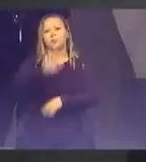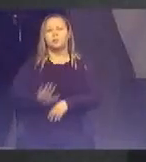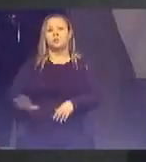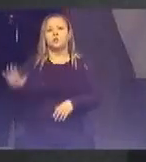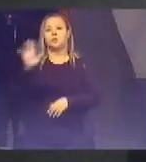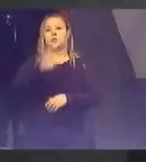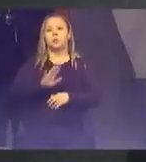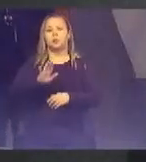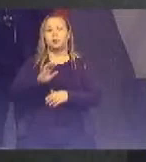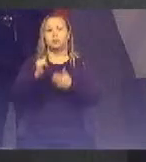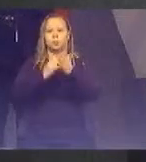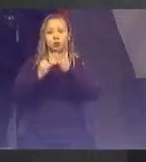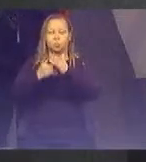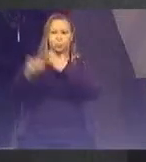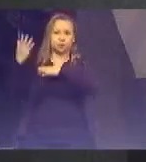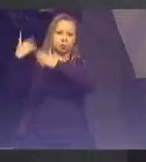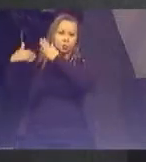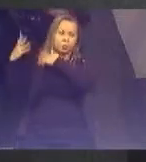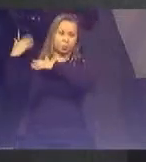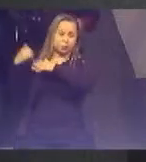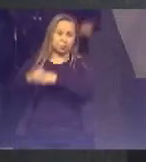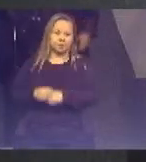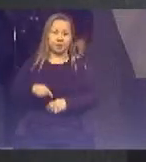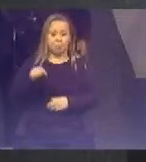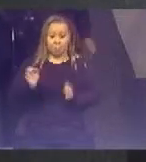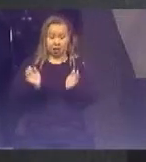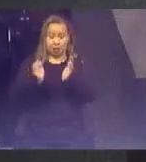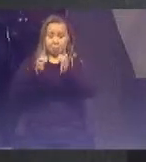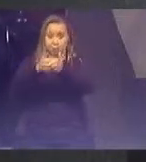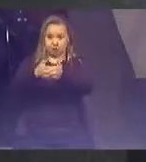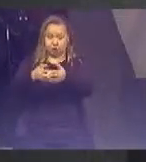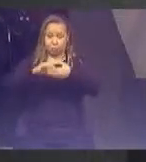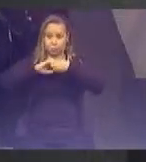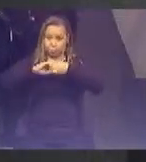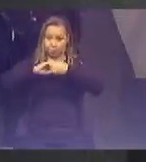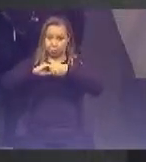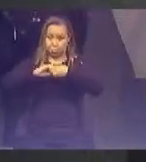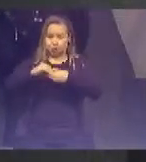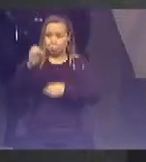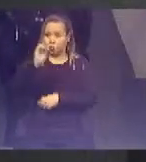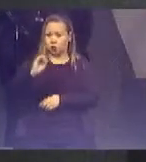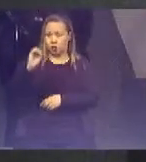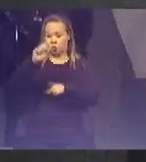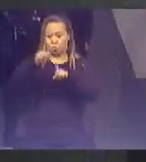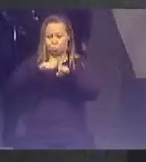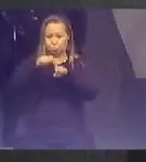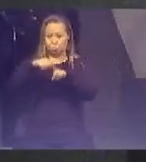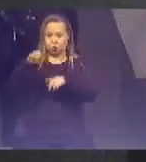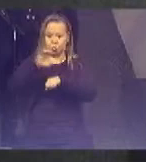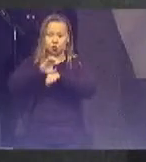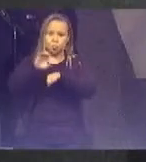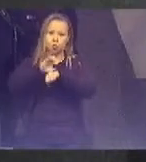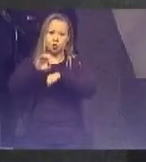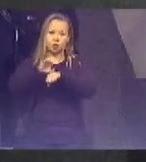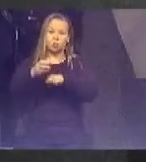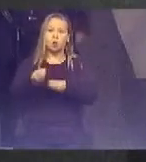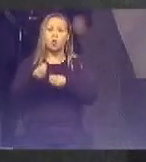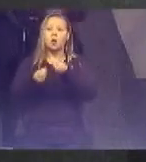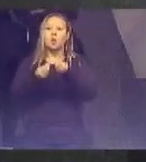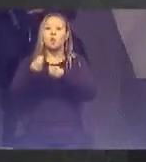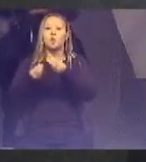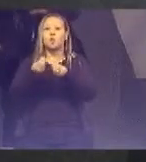E em parceria com esses órgãos lançaremos em outubro um curso sobre como construir planos